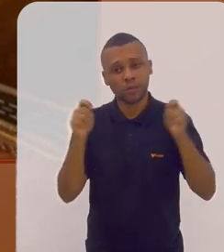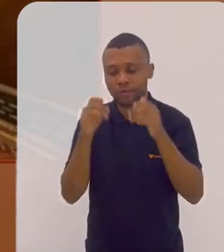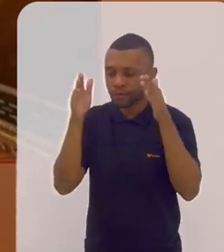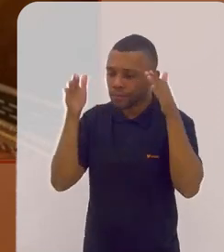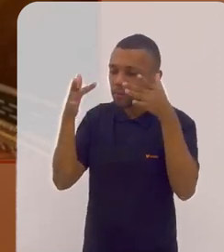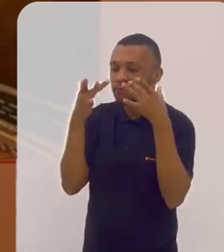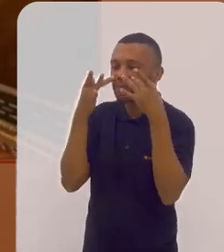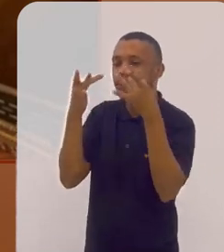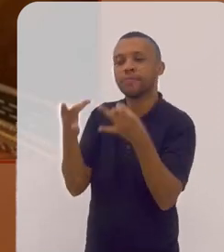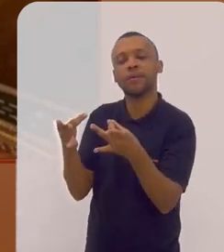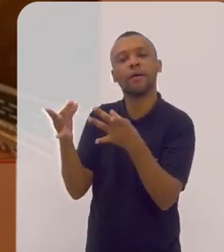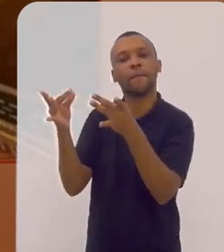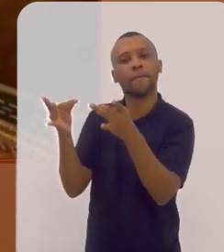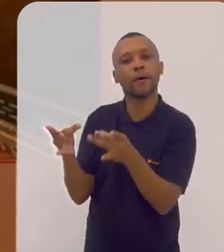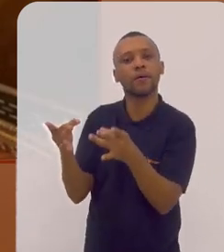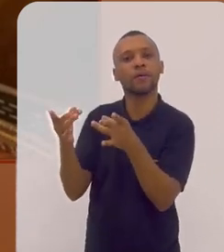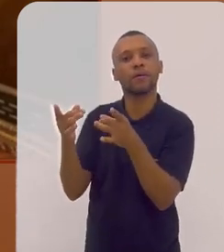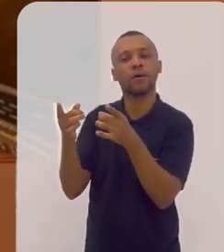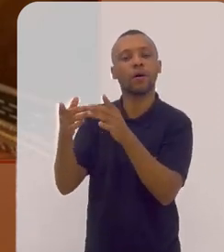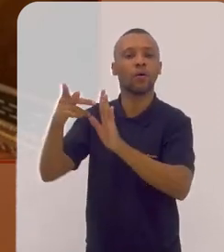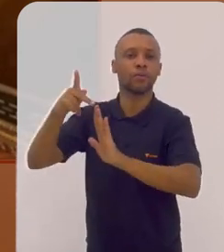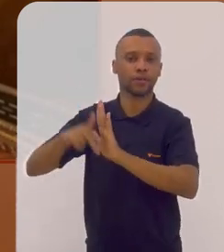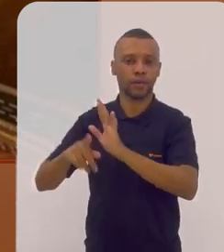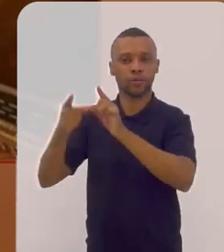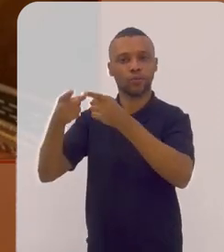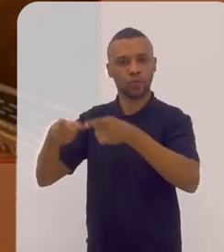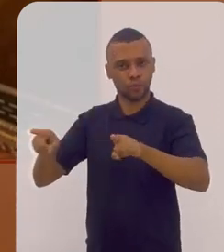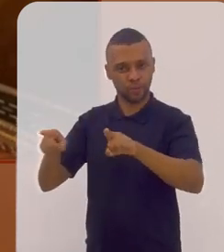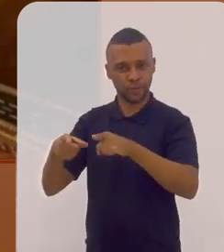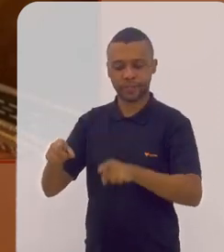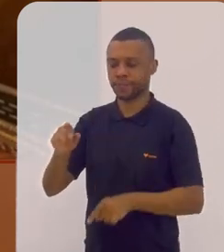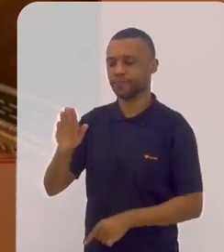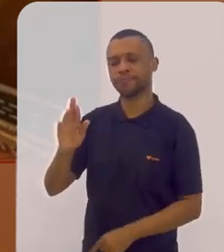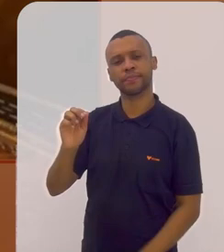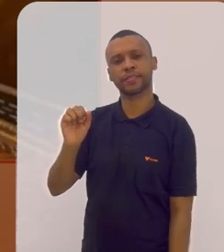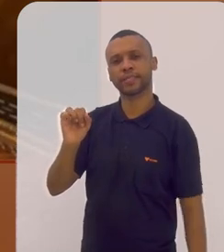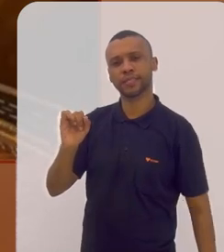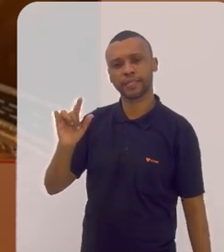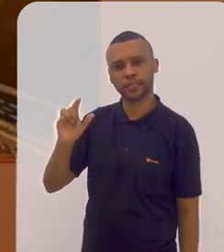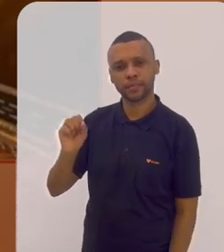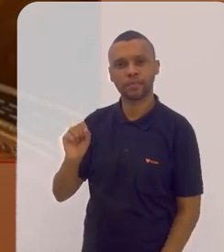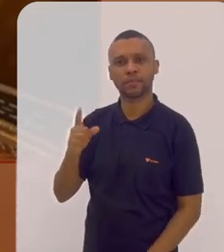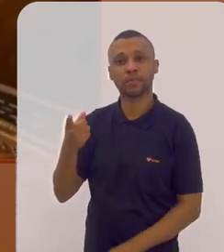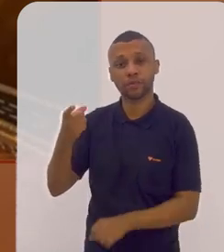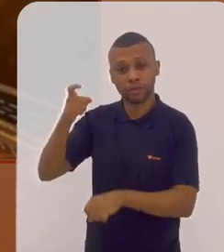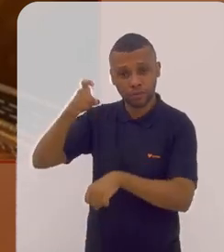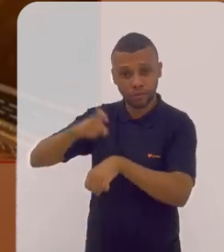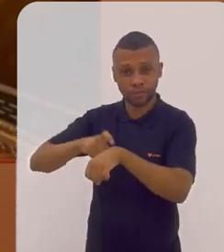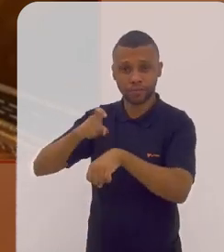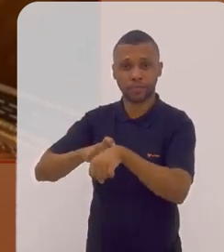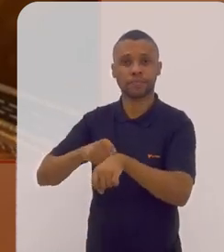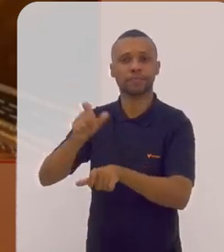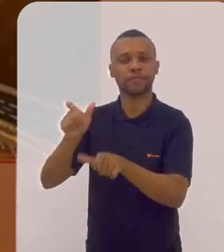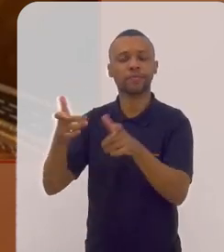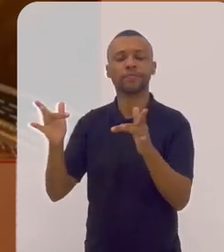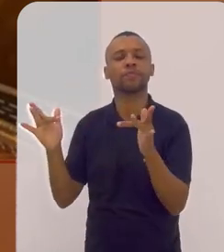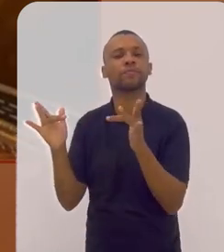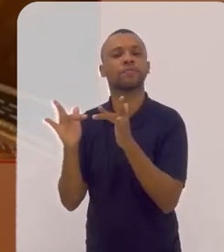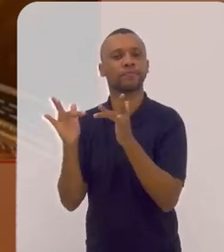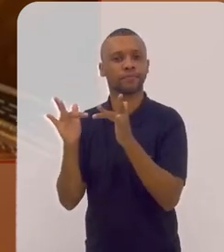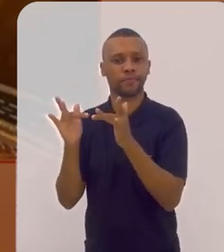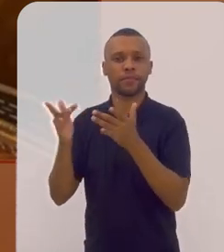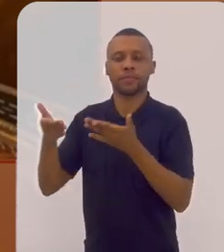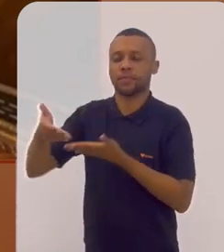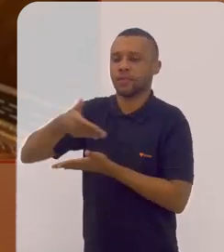pudemos nos dedicar mais ao Música Brasilis e era um momento em que as pessoas estavam muito conectadas